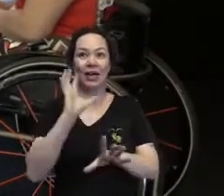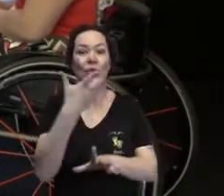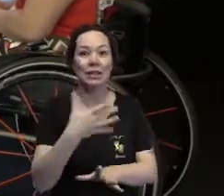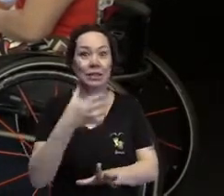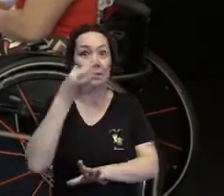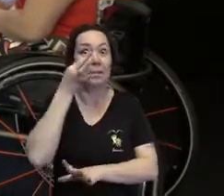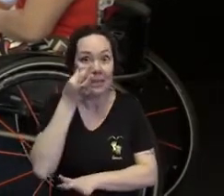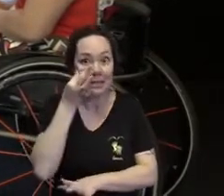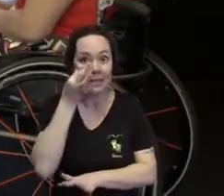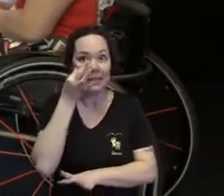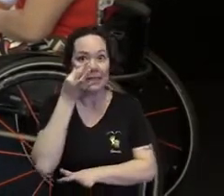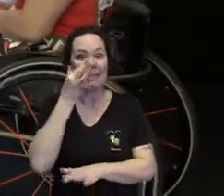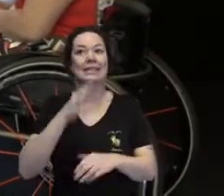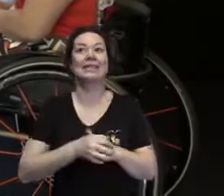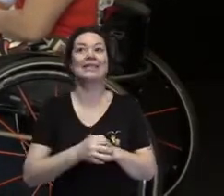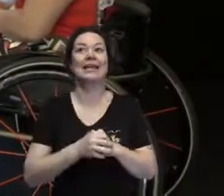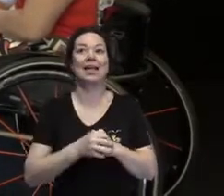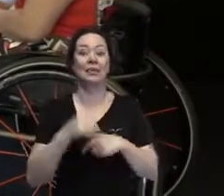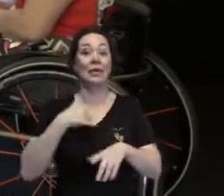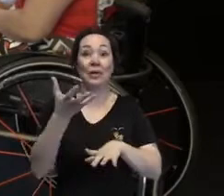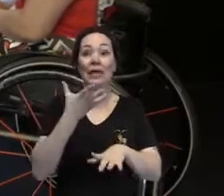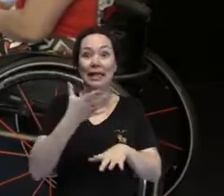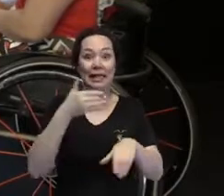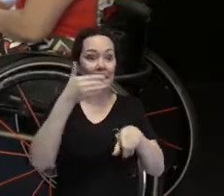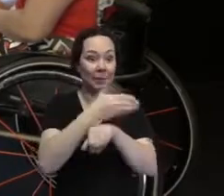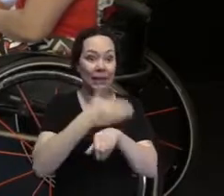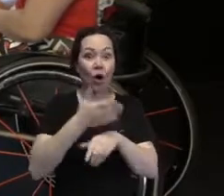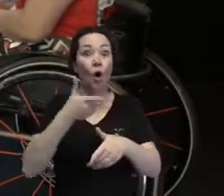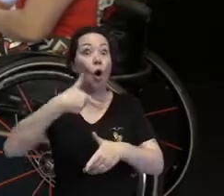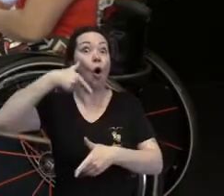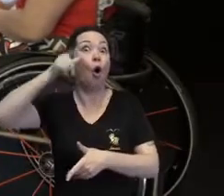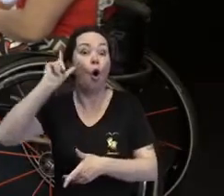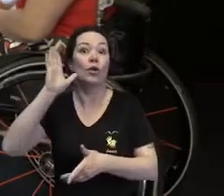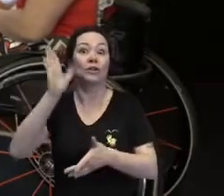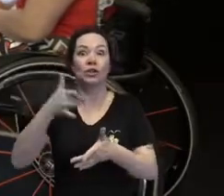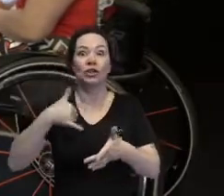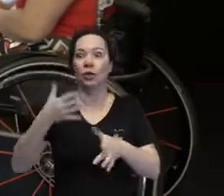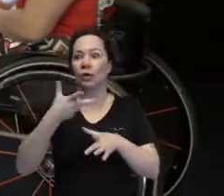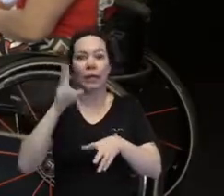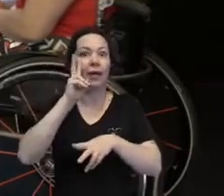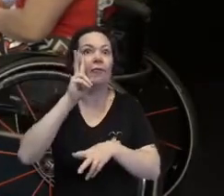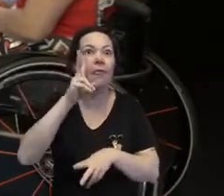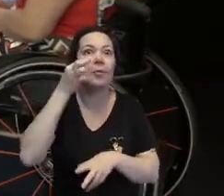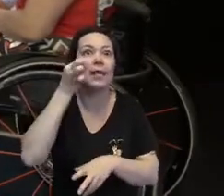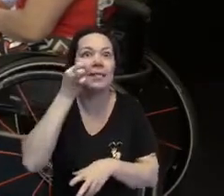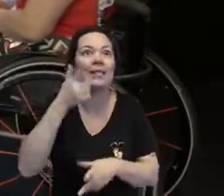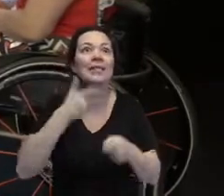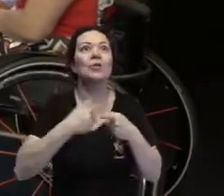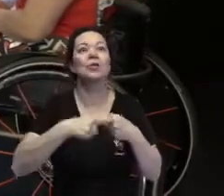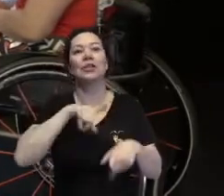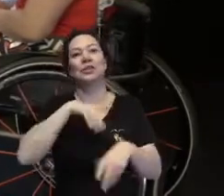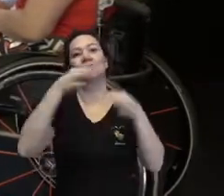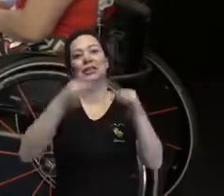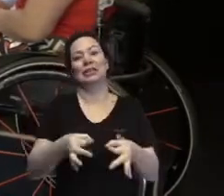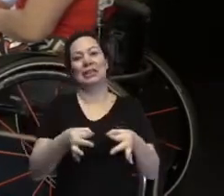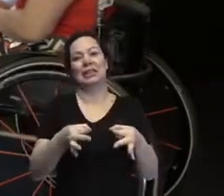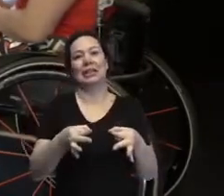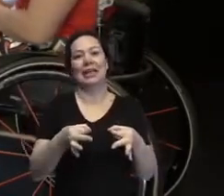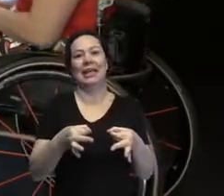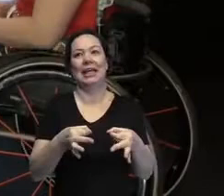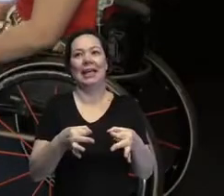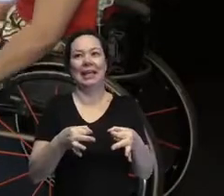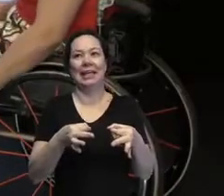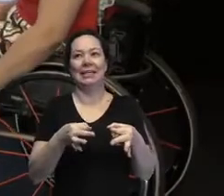presencialmente. que iria estar aí desde ontem assistindo tudo, porque eu tenho certeza que eu